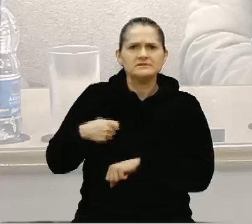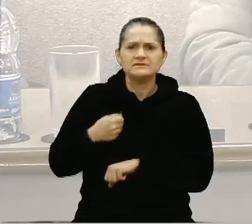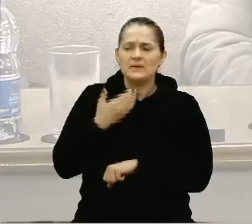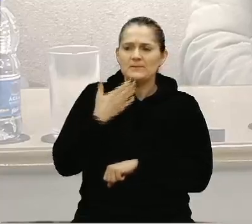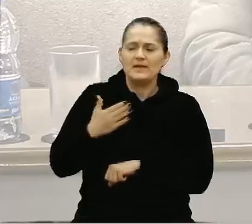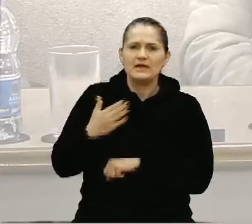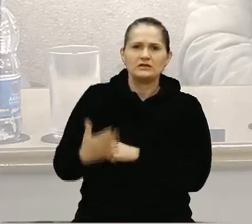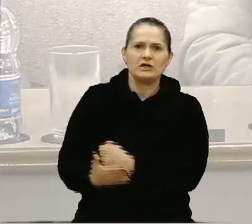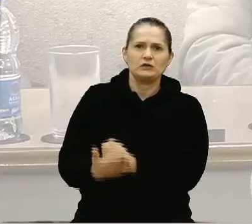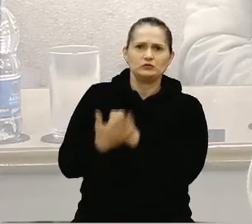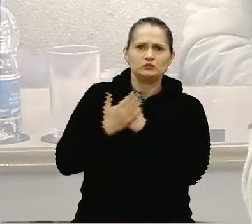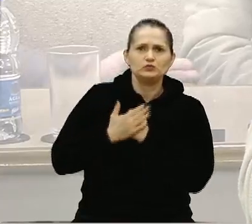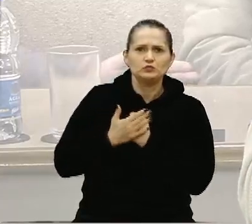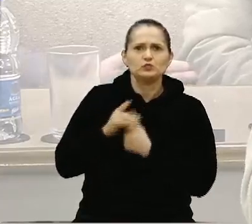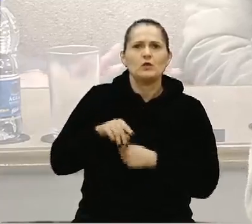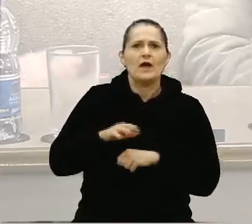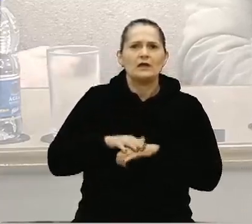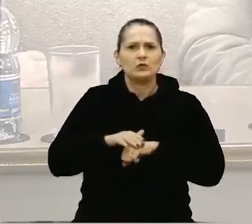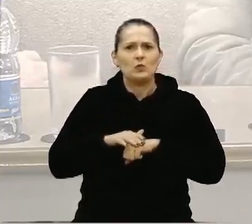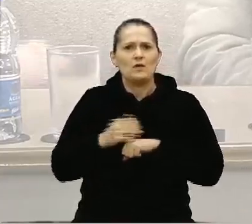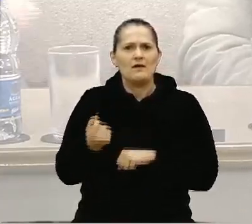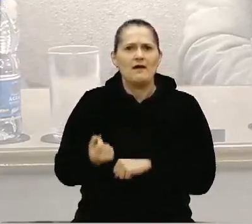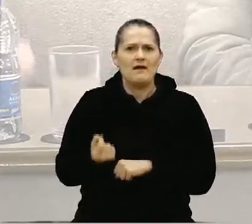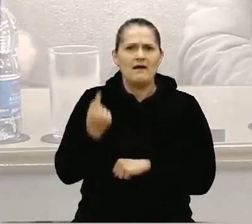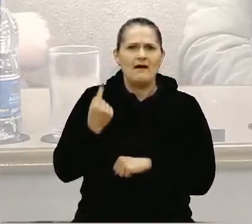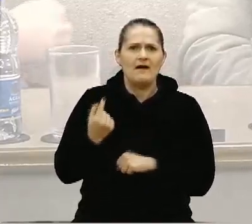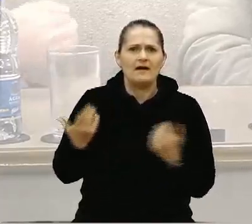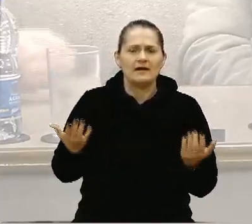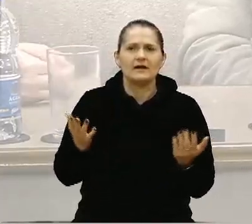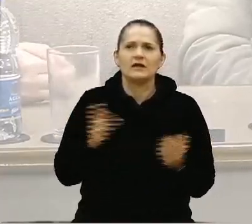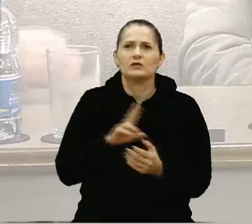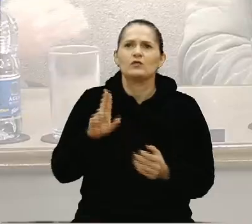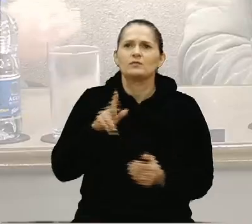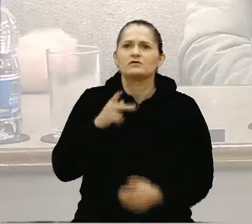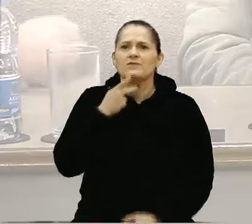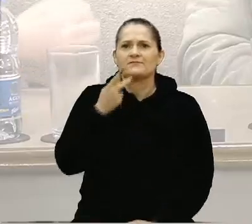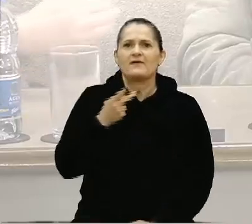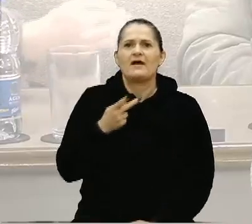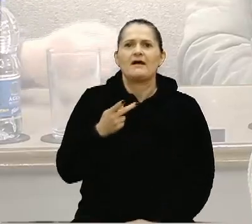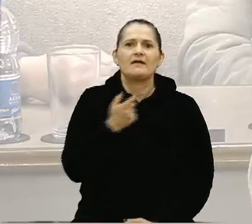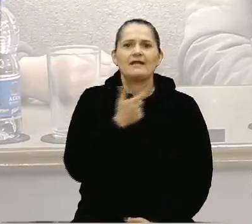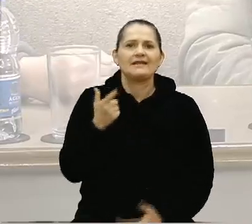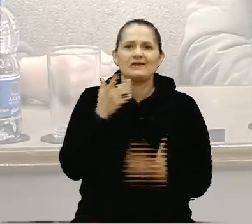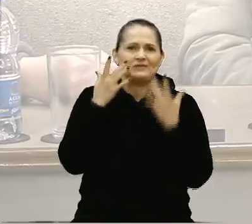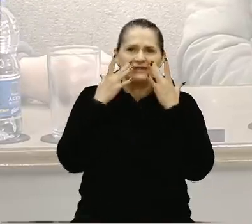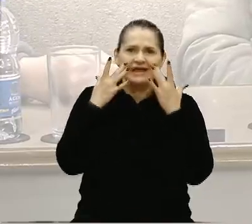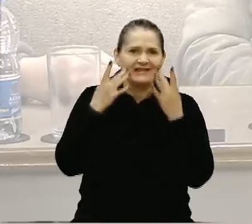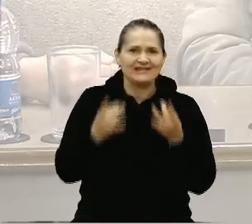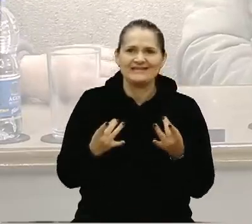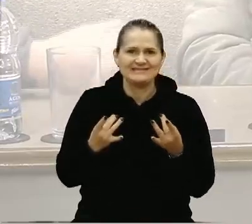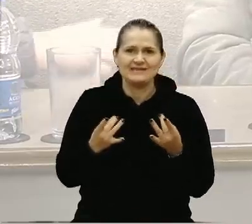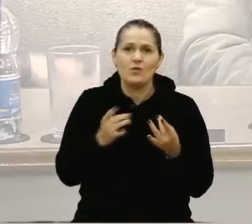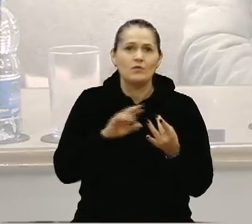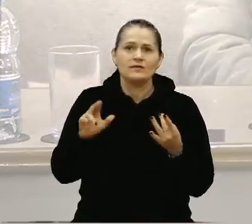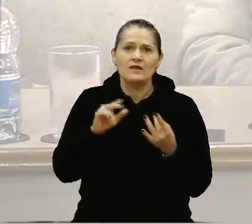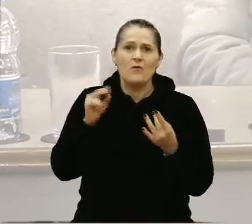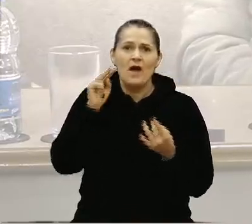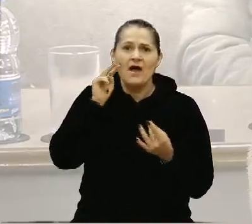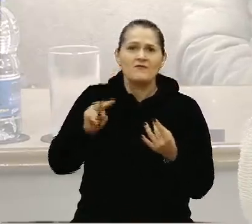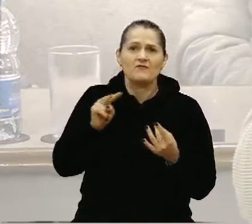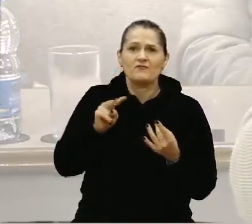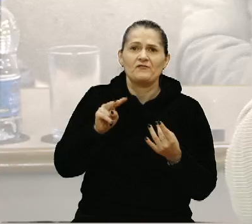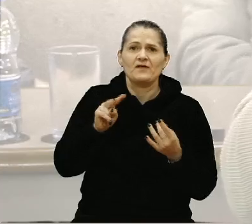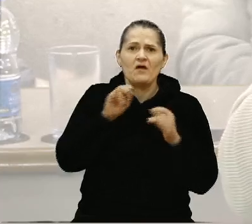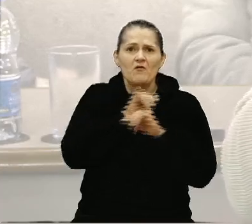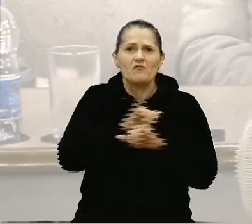são doenças raras e o nome já diz. As elas não têm atenção, não são vistas pela